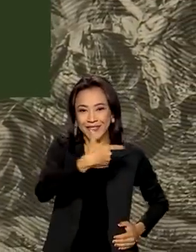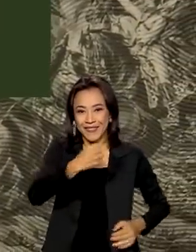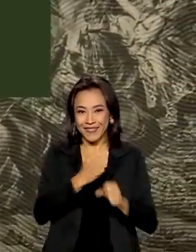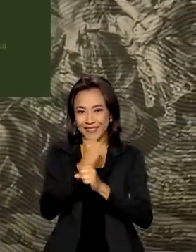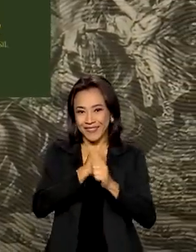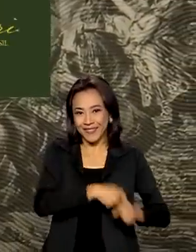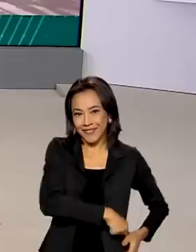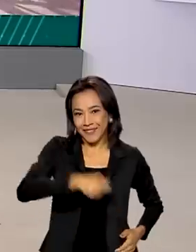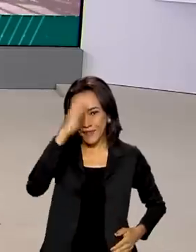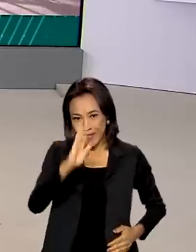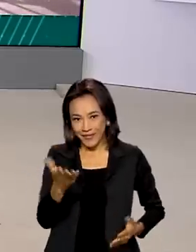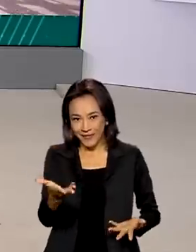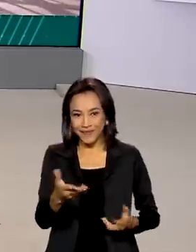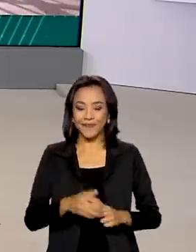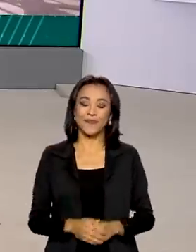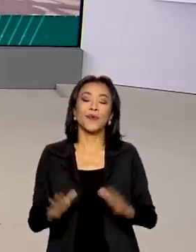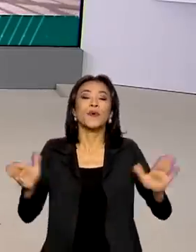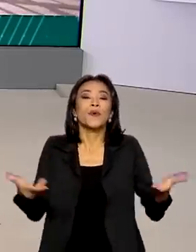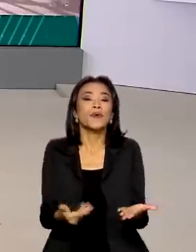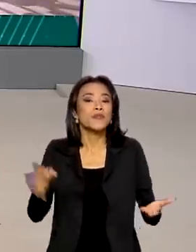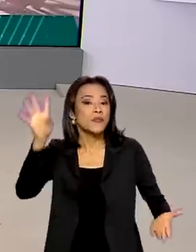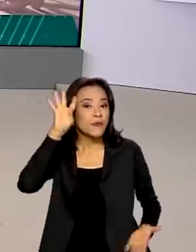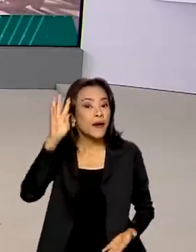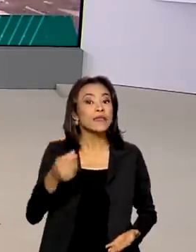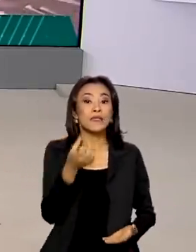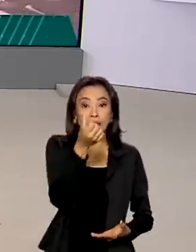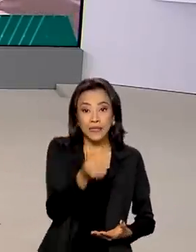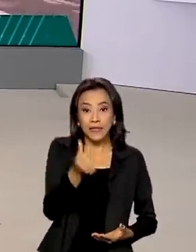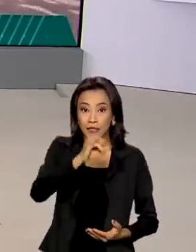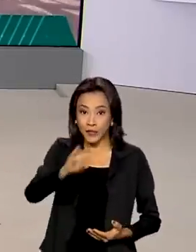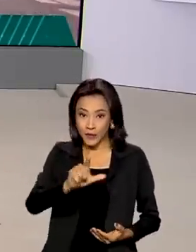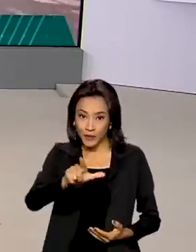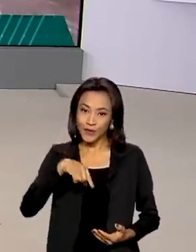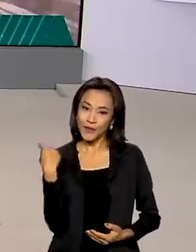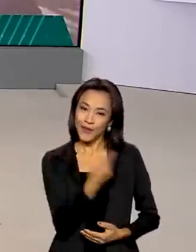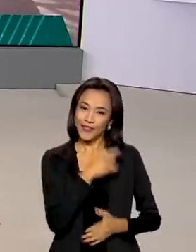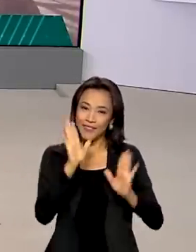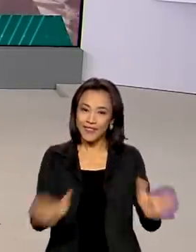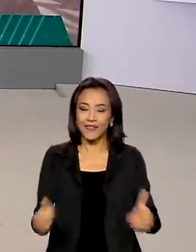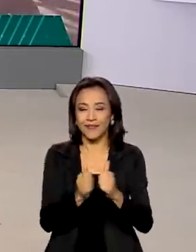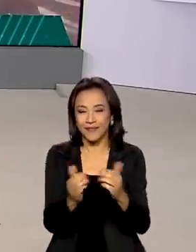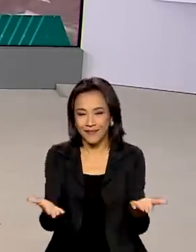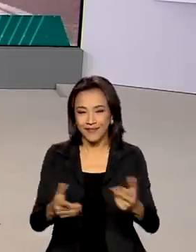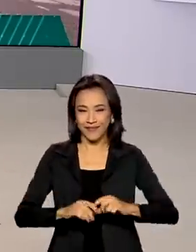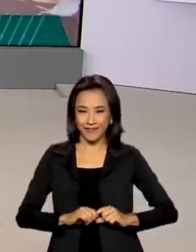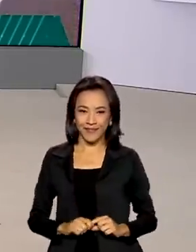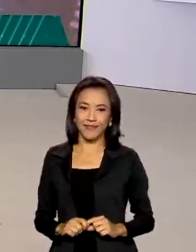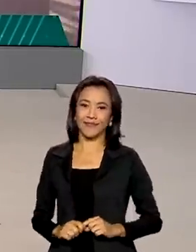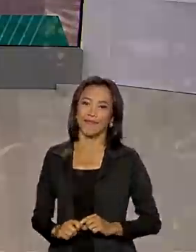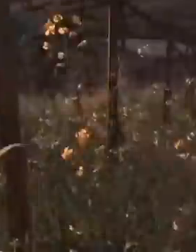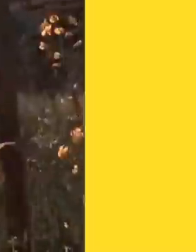do Brasil. Quarta-feira, 6 de julho, o Brasil em dia já está no ar.